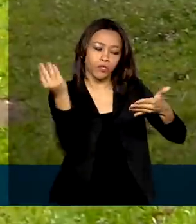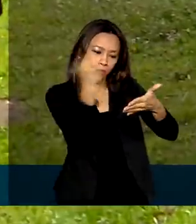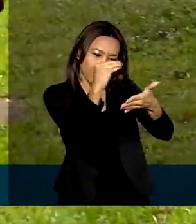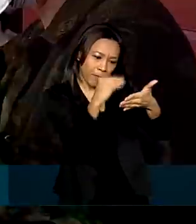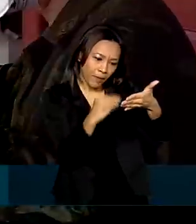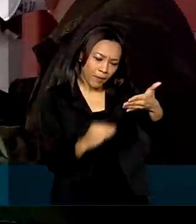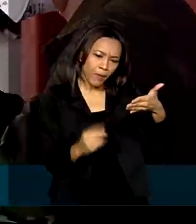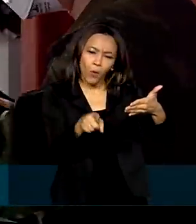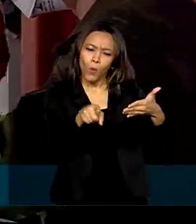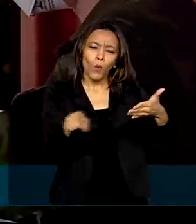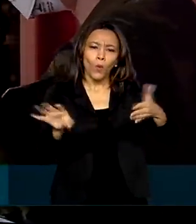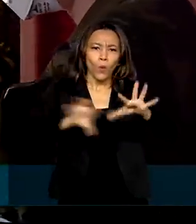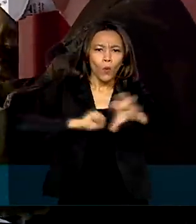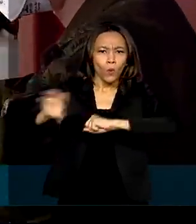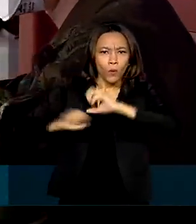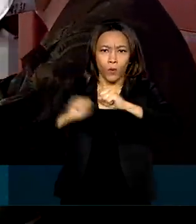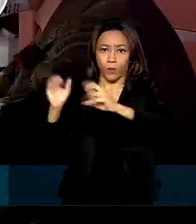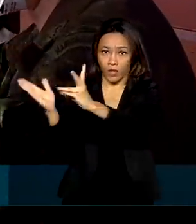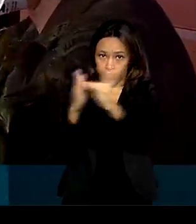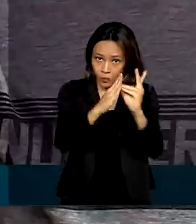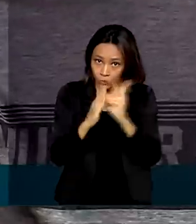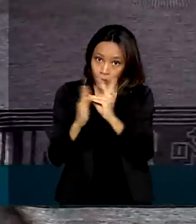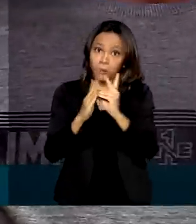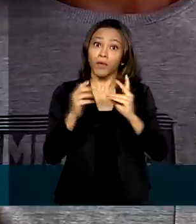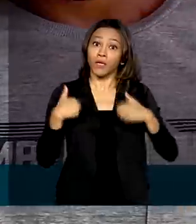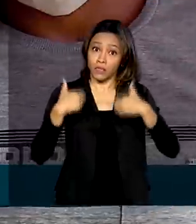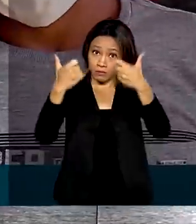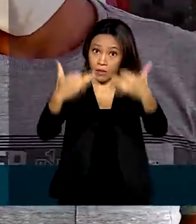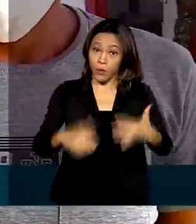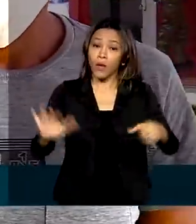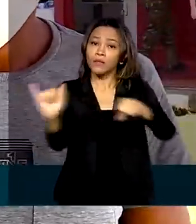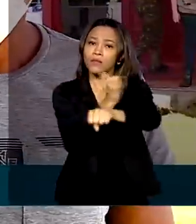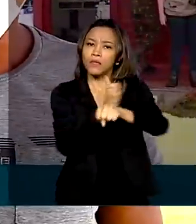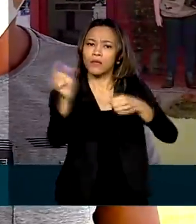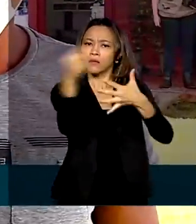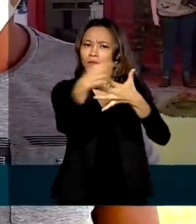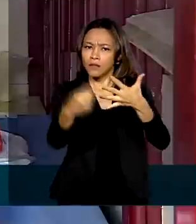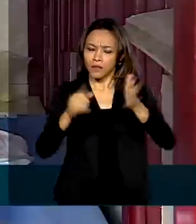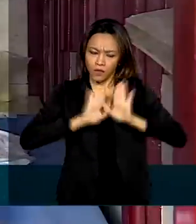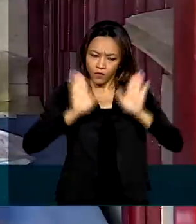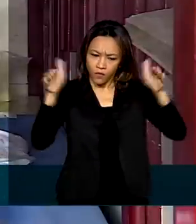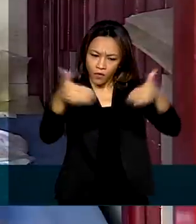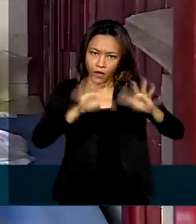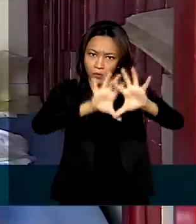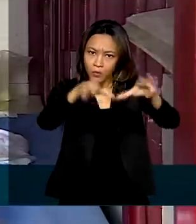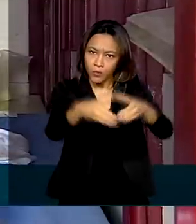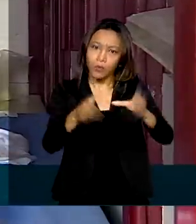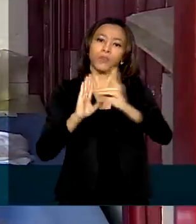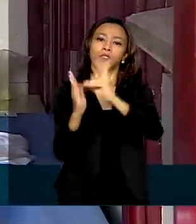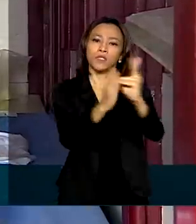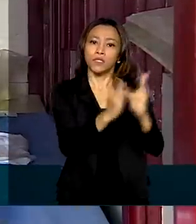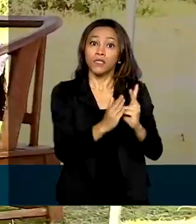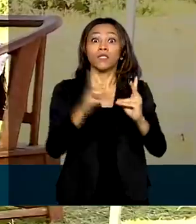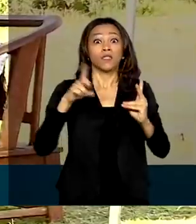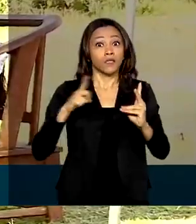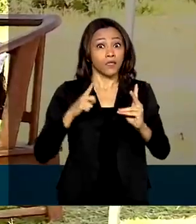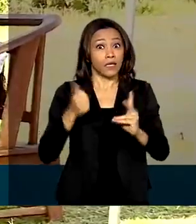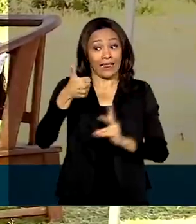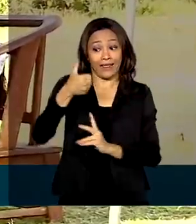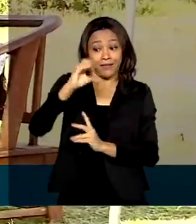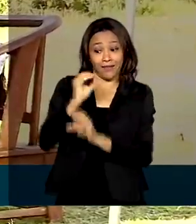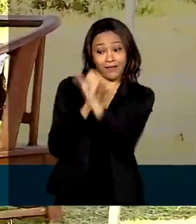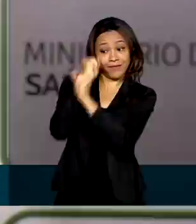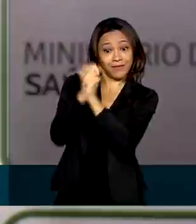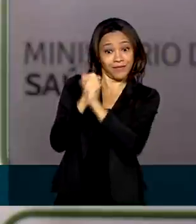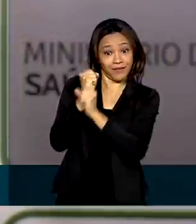povos. Ele também destacou as ações voltadas para a população indígena por meio da SESAI, que completou 10 anos de